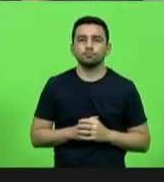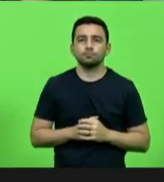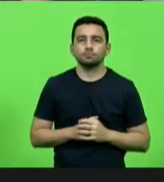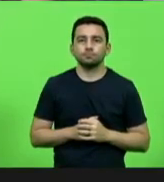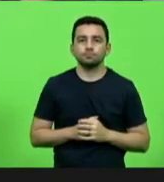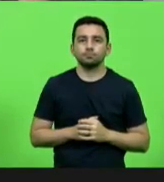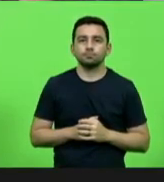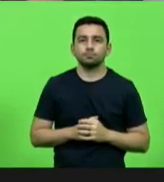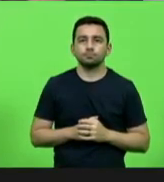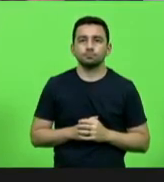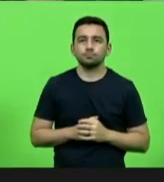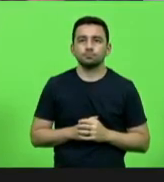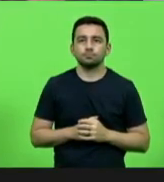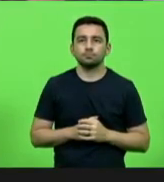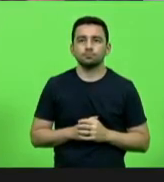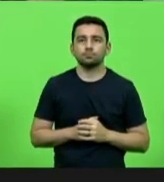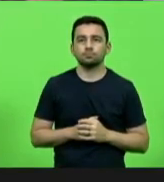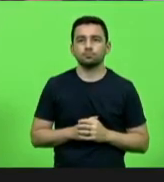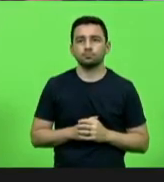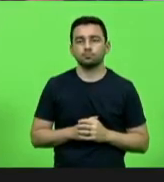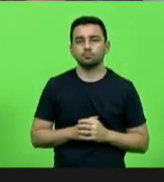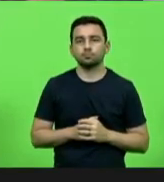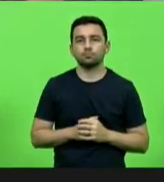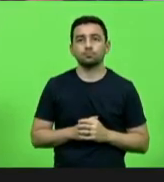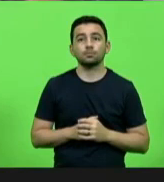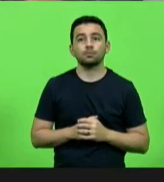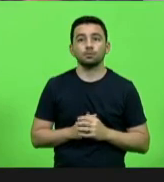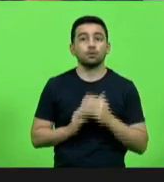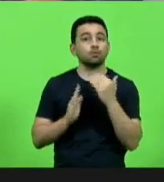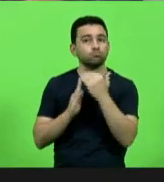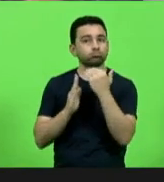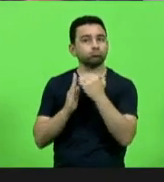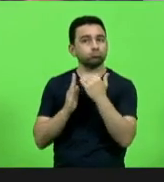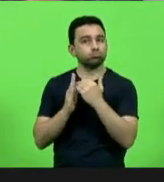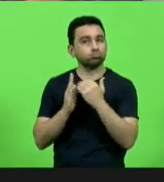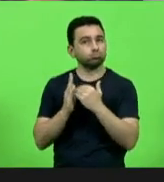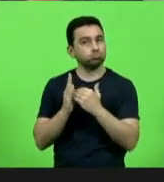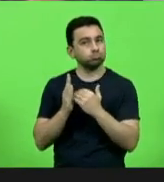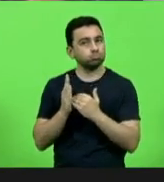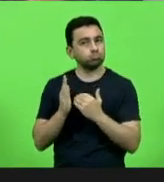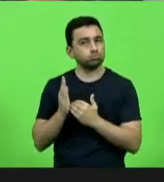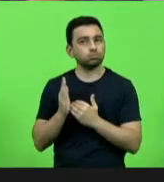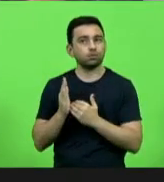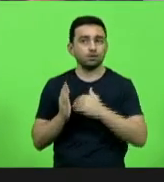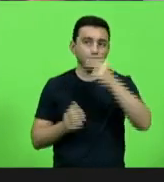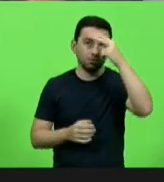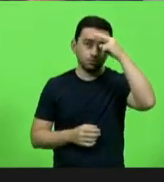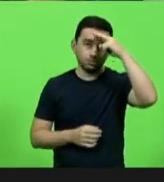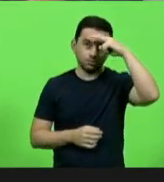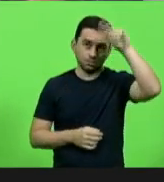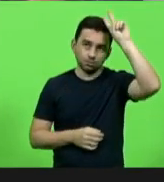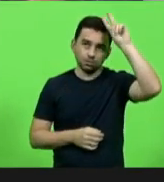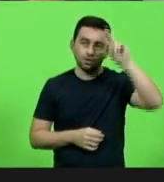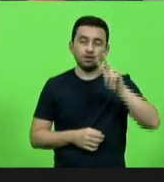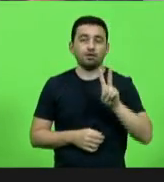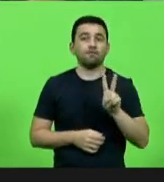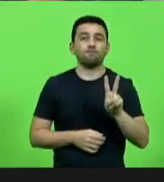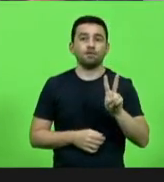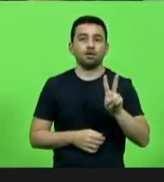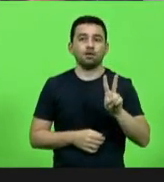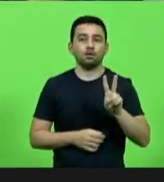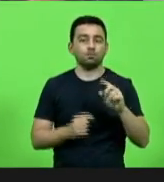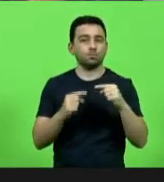Como vota... Eu vou seguir a ordem alfabética, senhor presidente. Vicente Caropreso está lá no V. Botaram na ordem aqui, né?